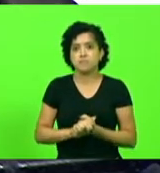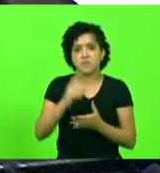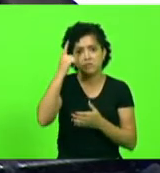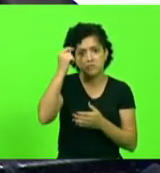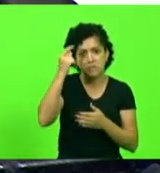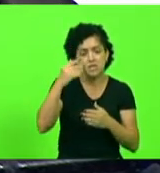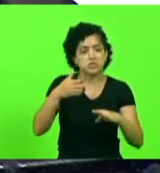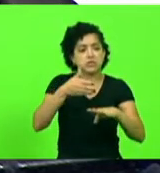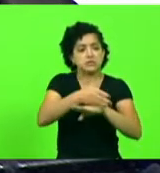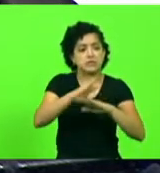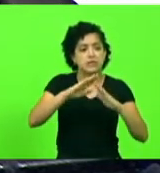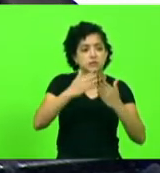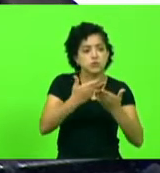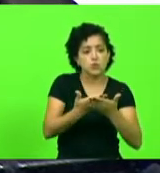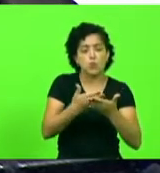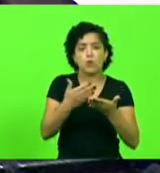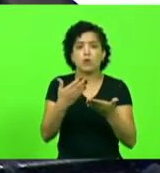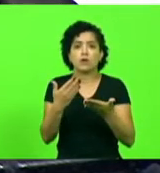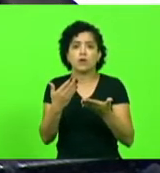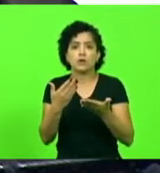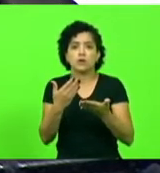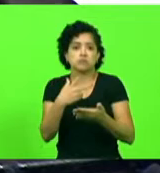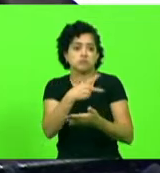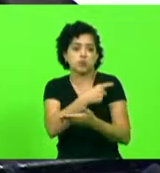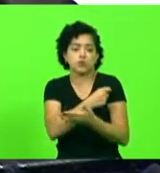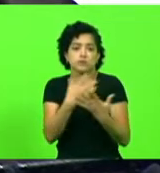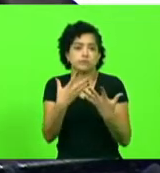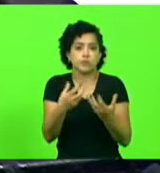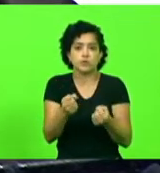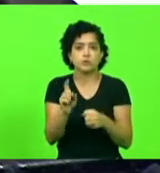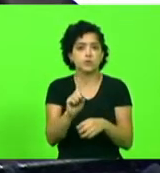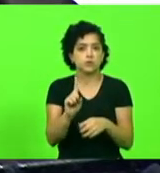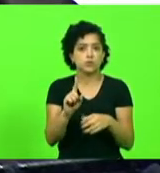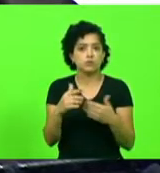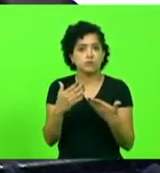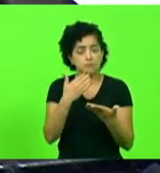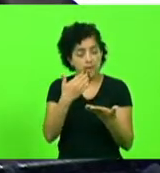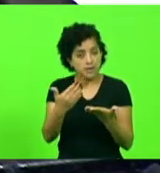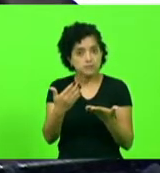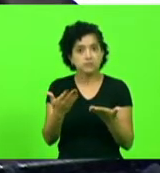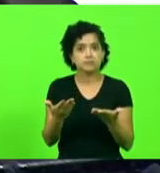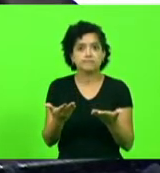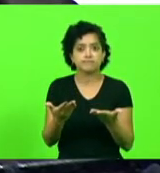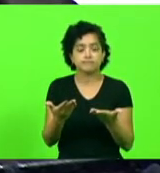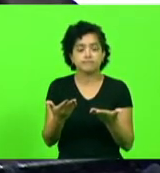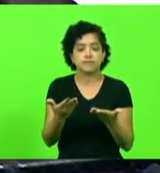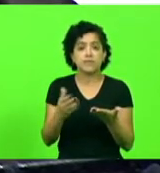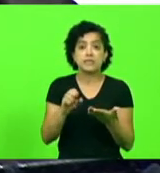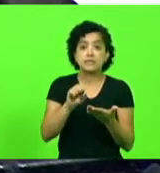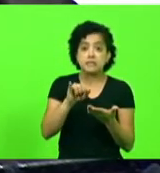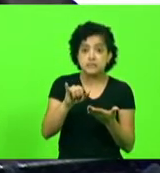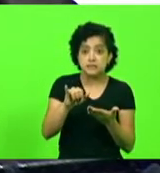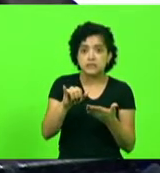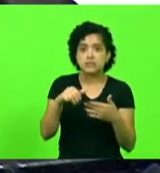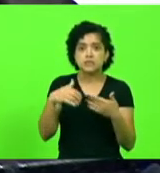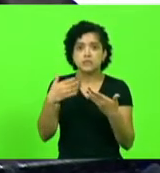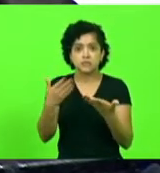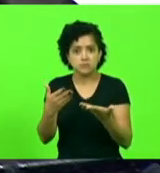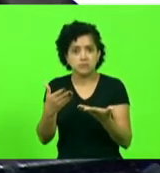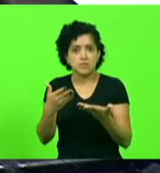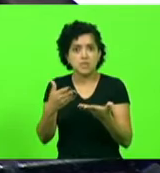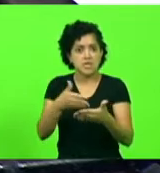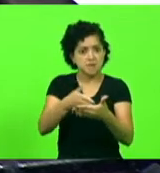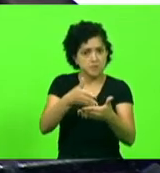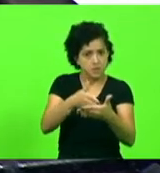escola por conta da não vacinação. Peça. E, se eles ainda assim retalharem a sua